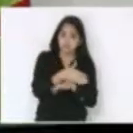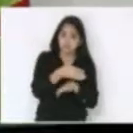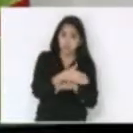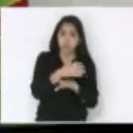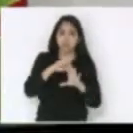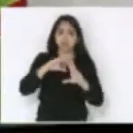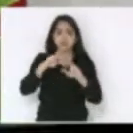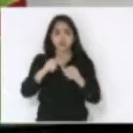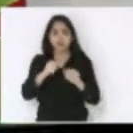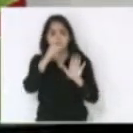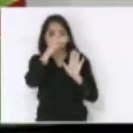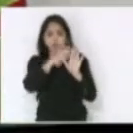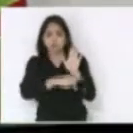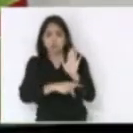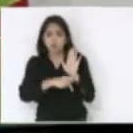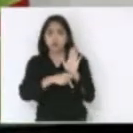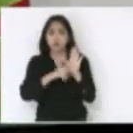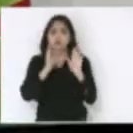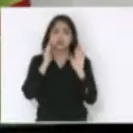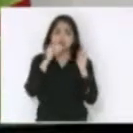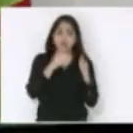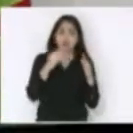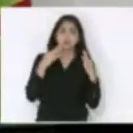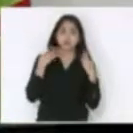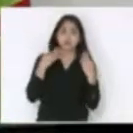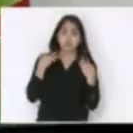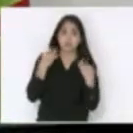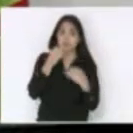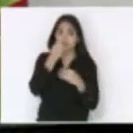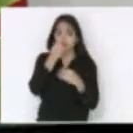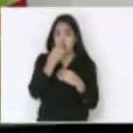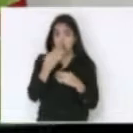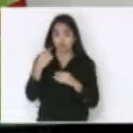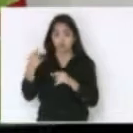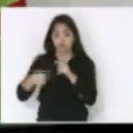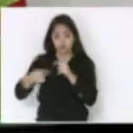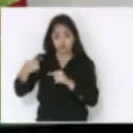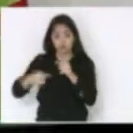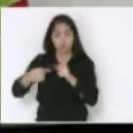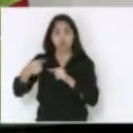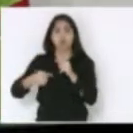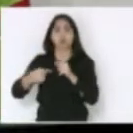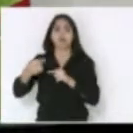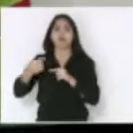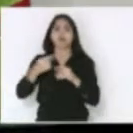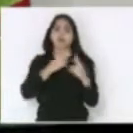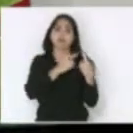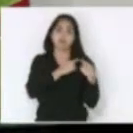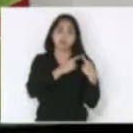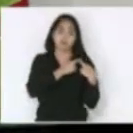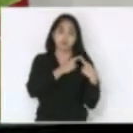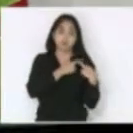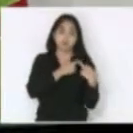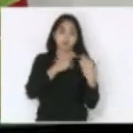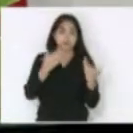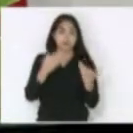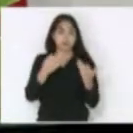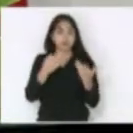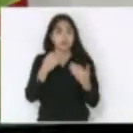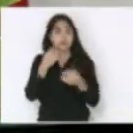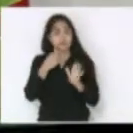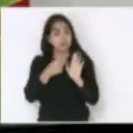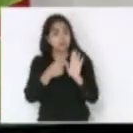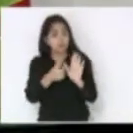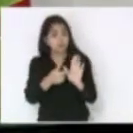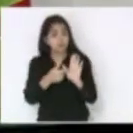projetos de turismo então foi um bom debate bons encaminhamentos e mais uma grande tarefa então isto mostra que a comissão de